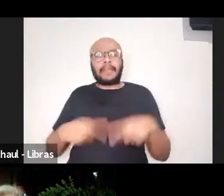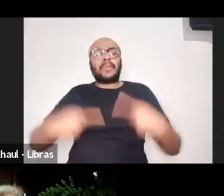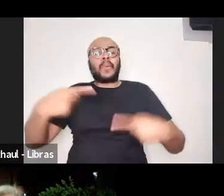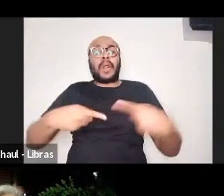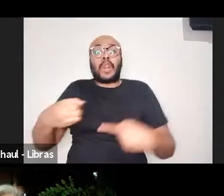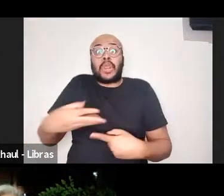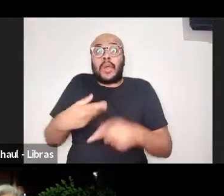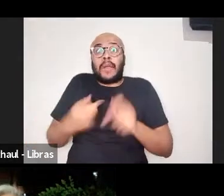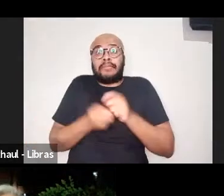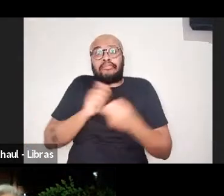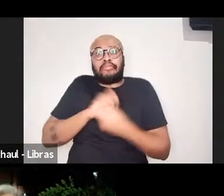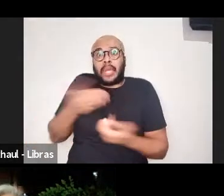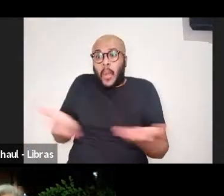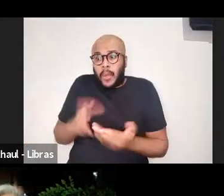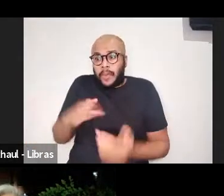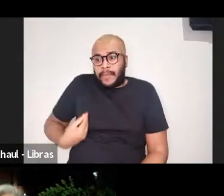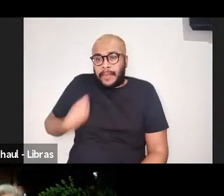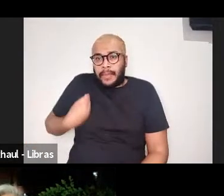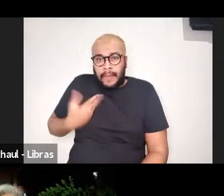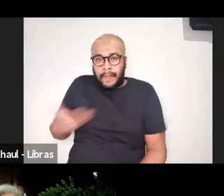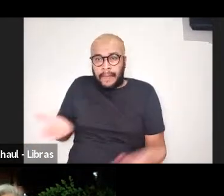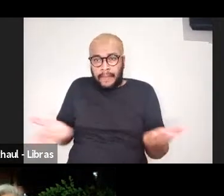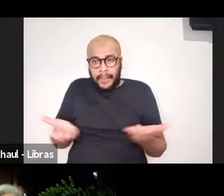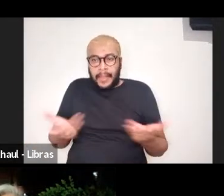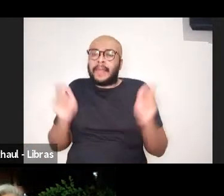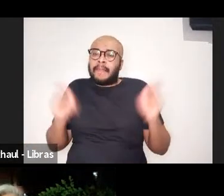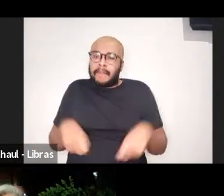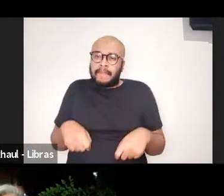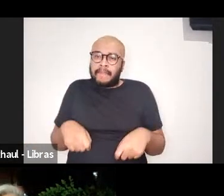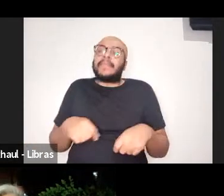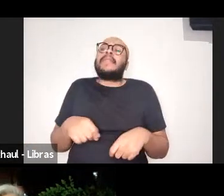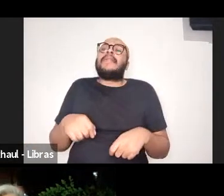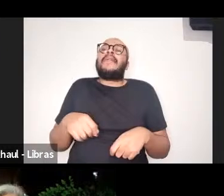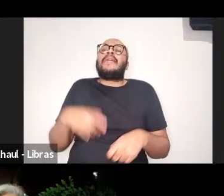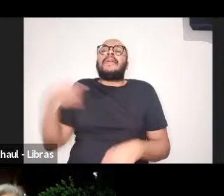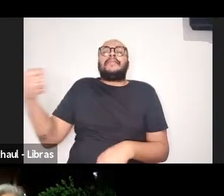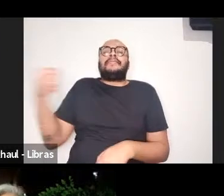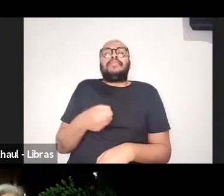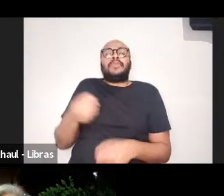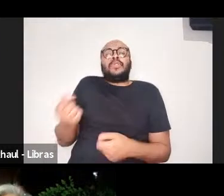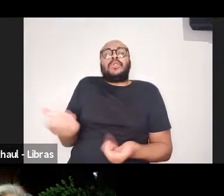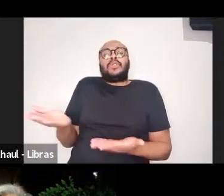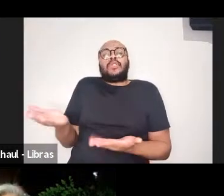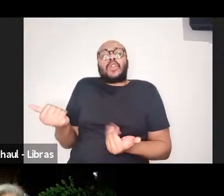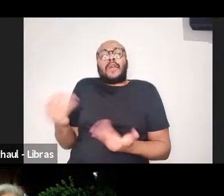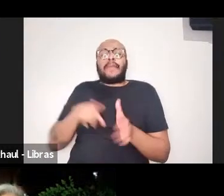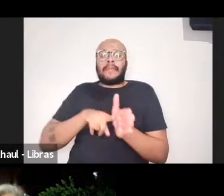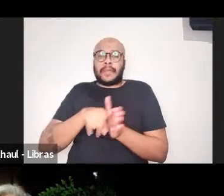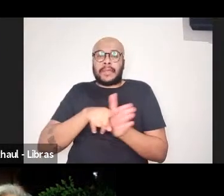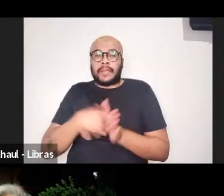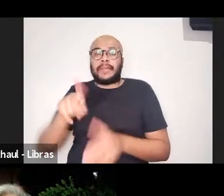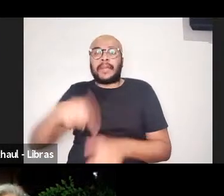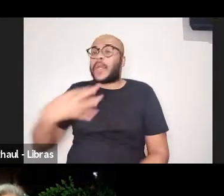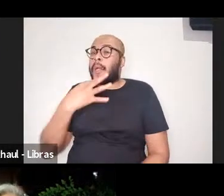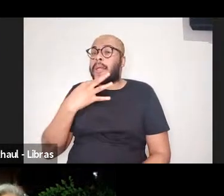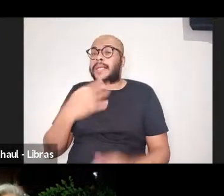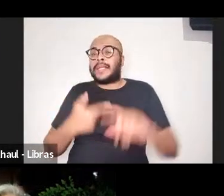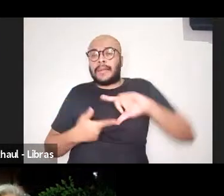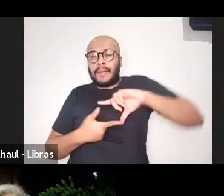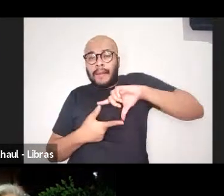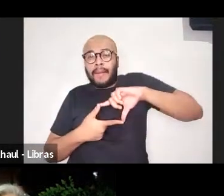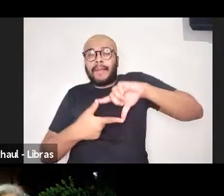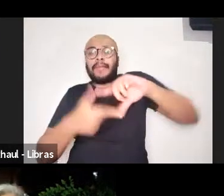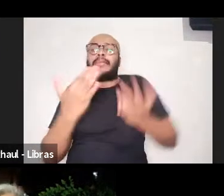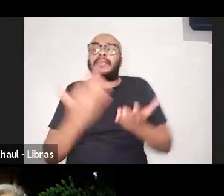eu acho que cumpre essas duas funções, de inserir os jovens pesquisadores nos clássicos e ao mesmo tempo